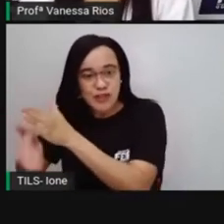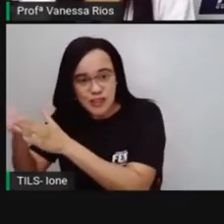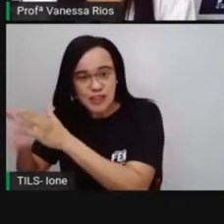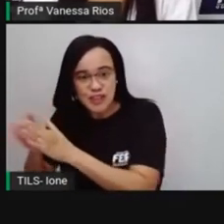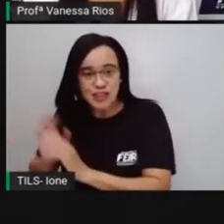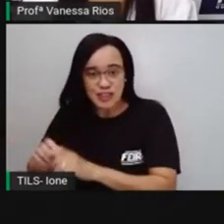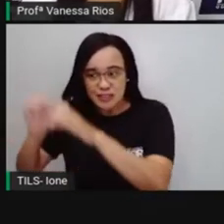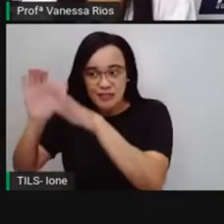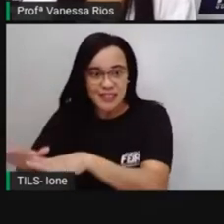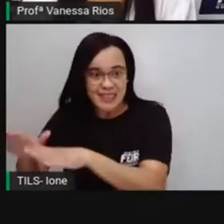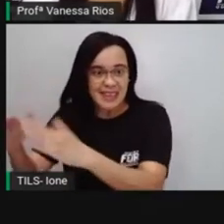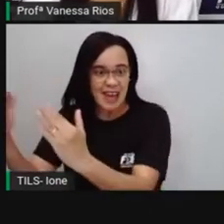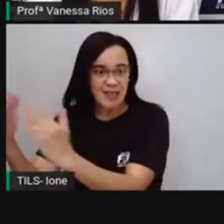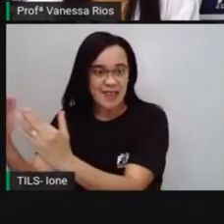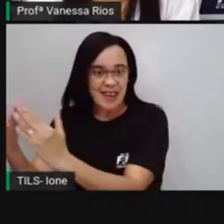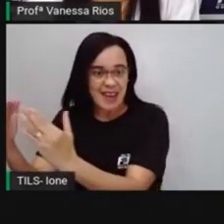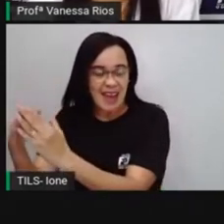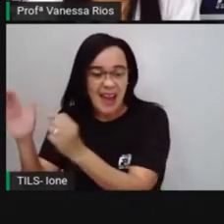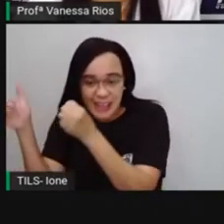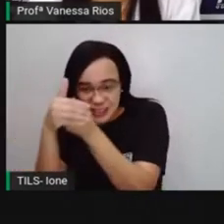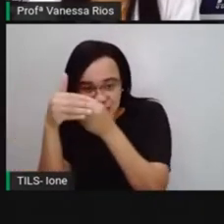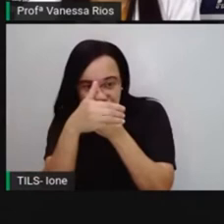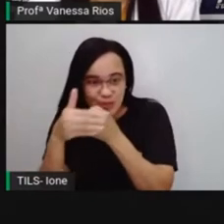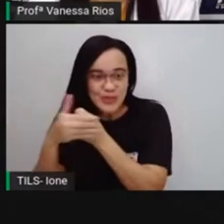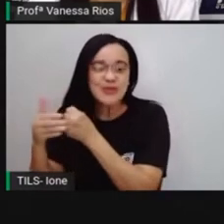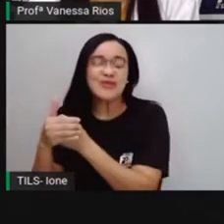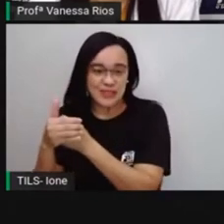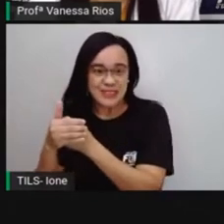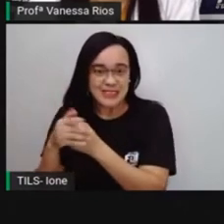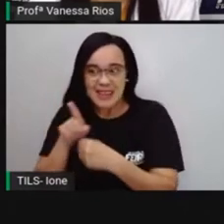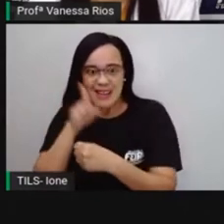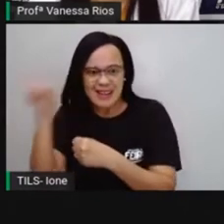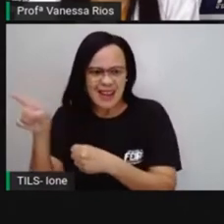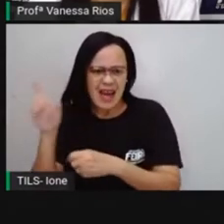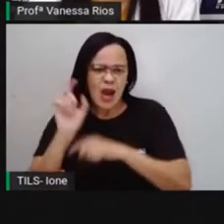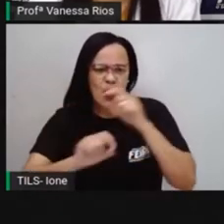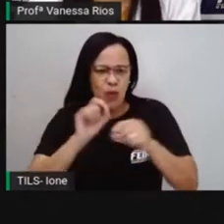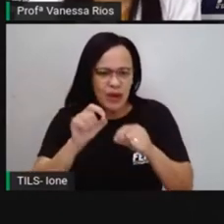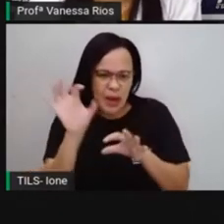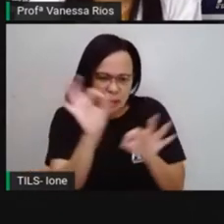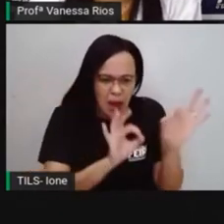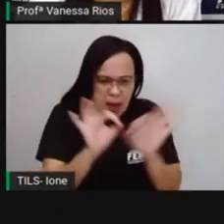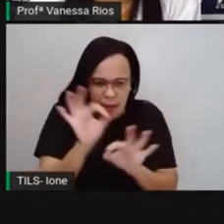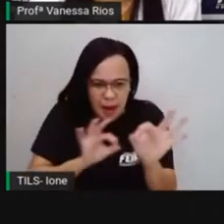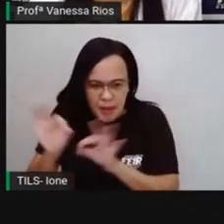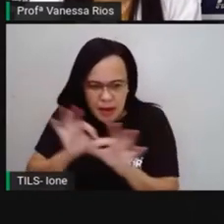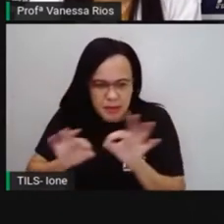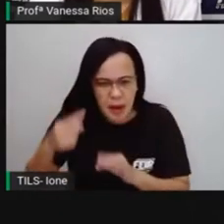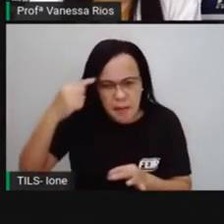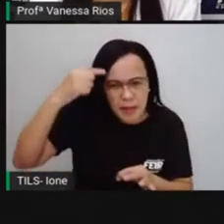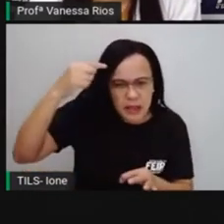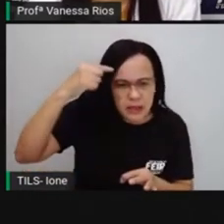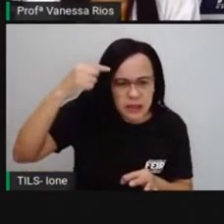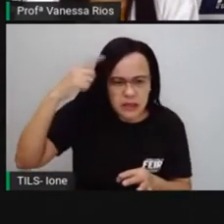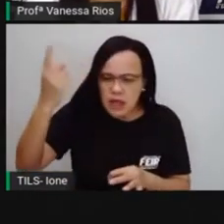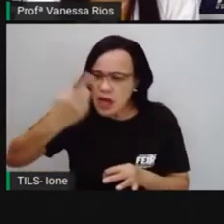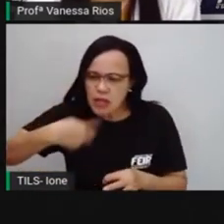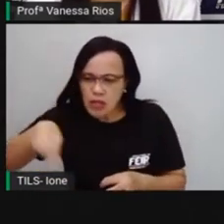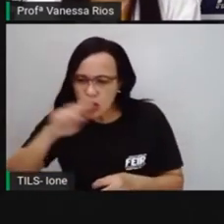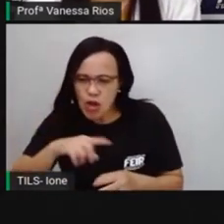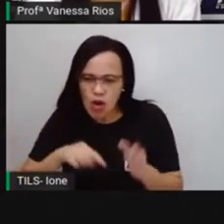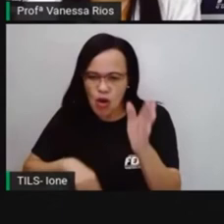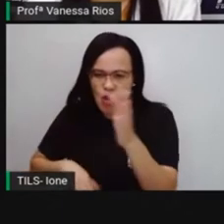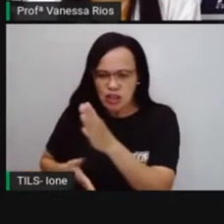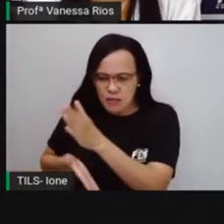quilombolas, né? Sobre os remanescentes aí de quilombolas, a gente observou toda a importância dos quilombos